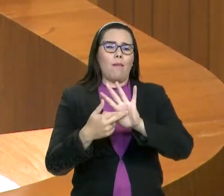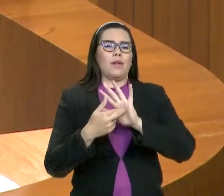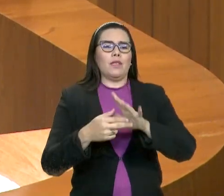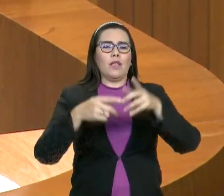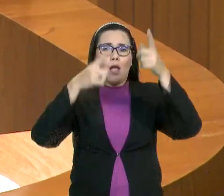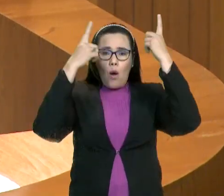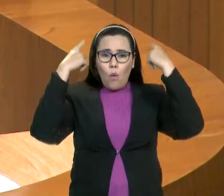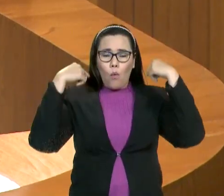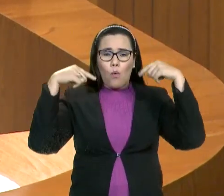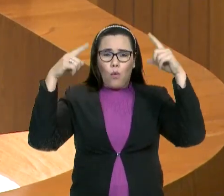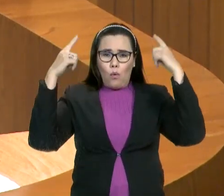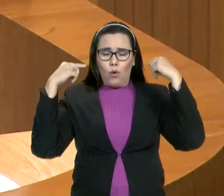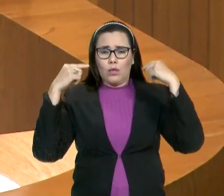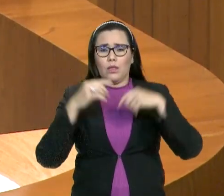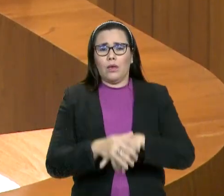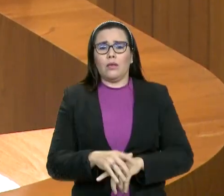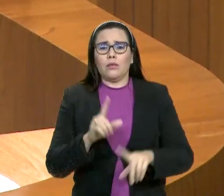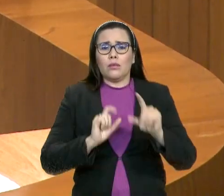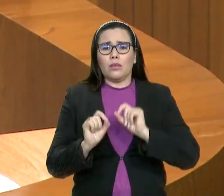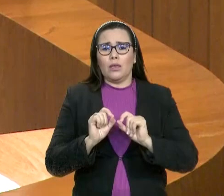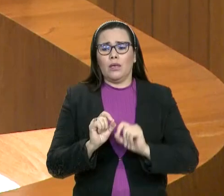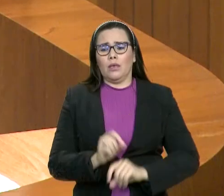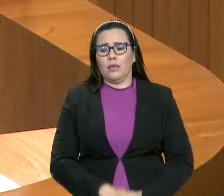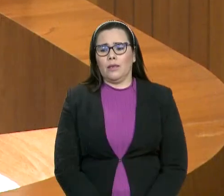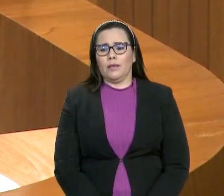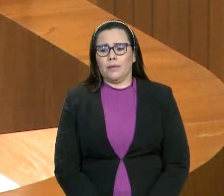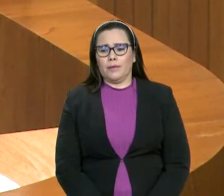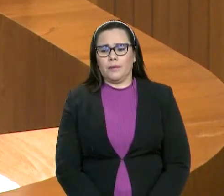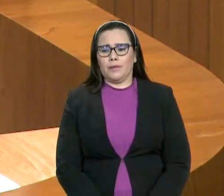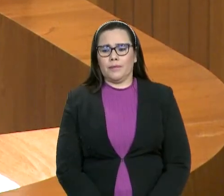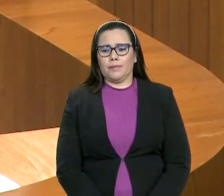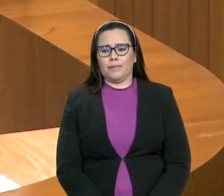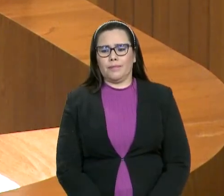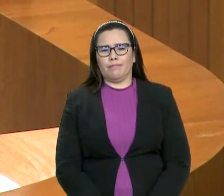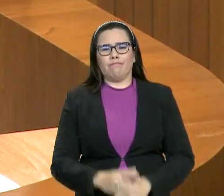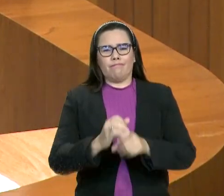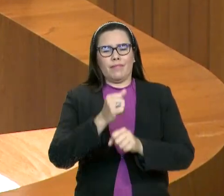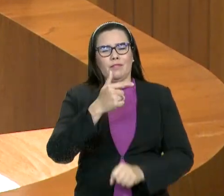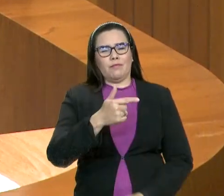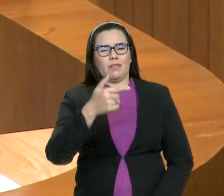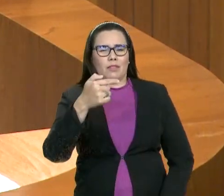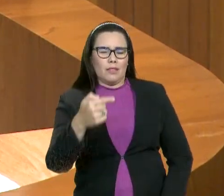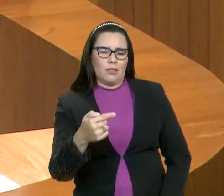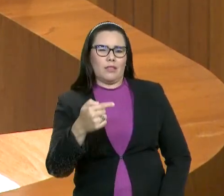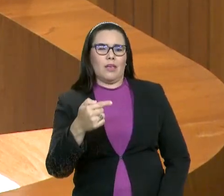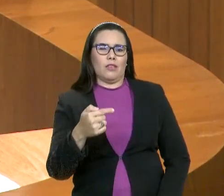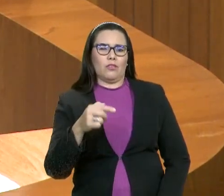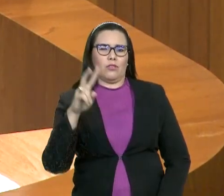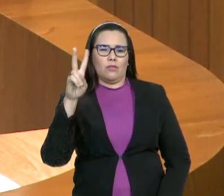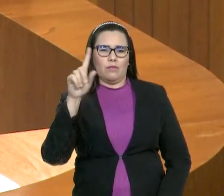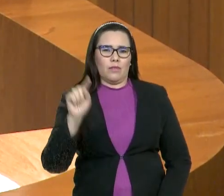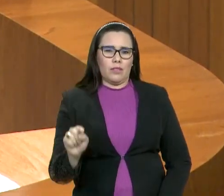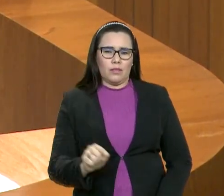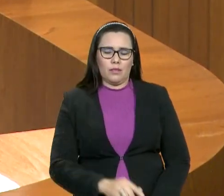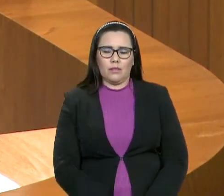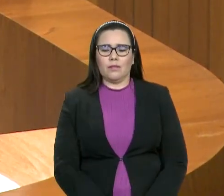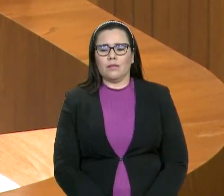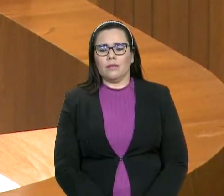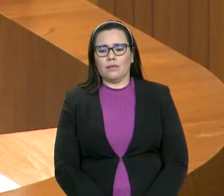Jesus é chamado de cordeiro. E ainda mais, Isaías está escrito, capítulo 53,